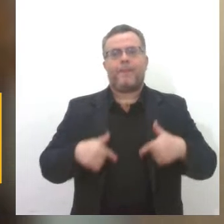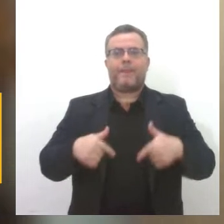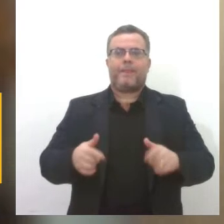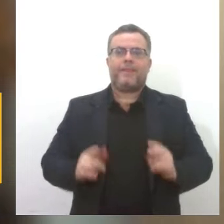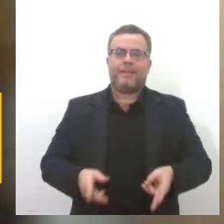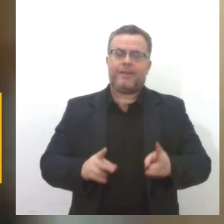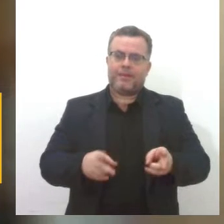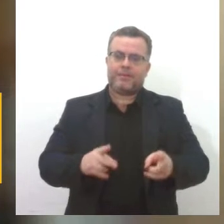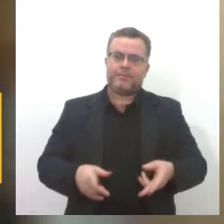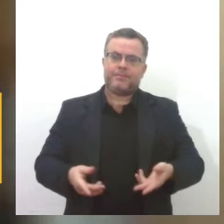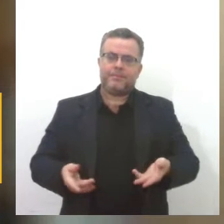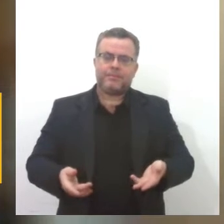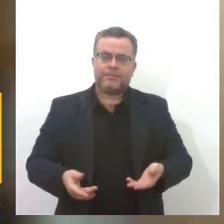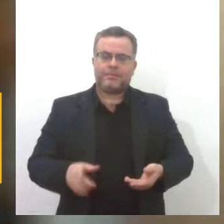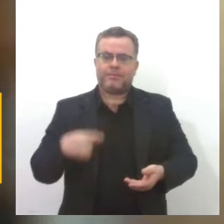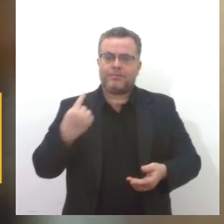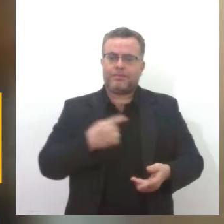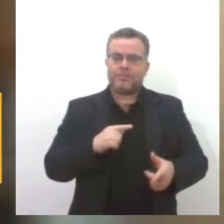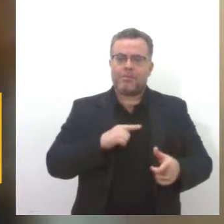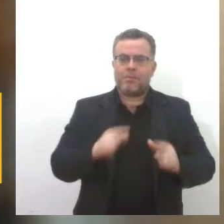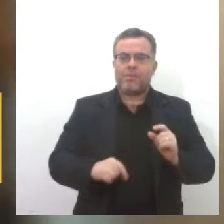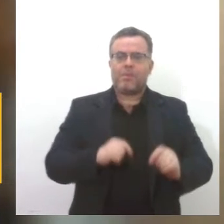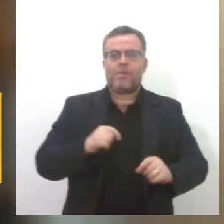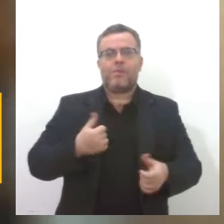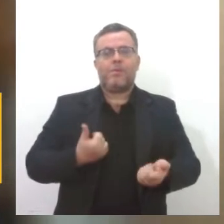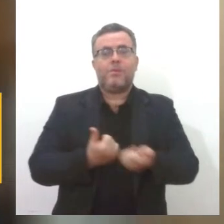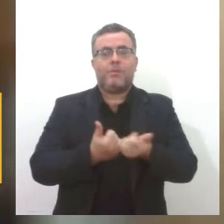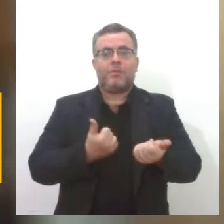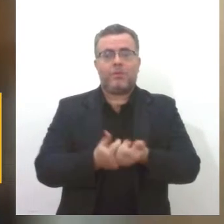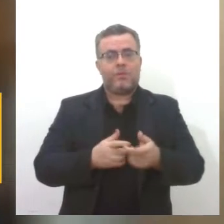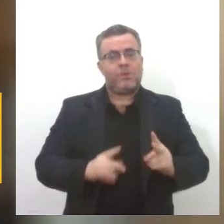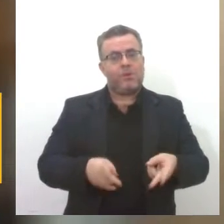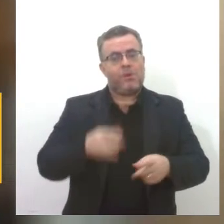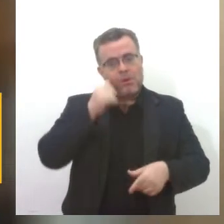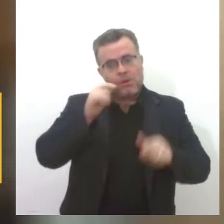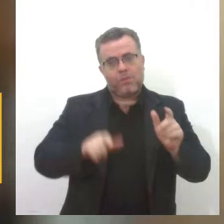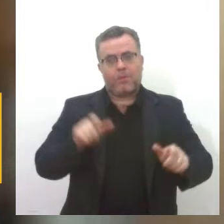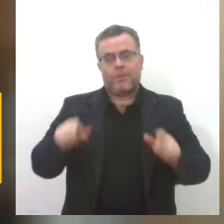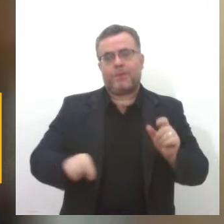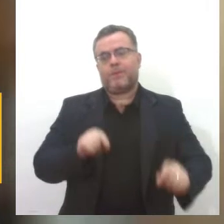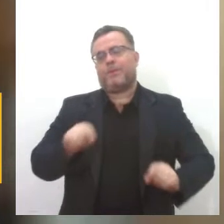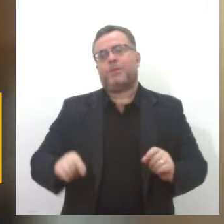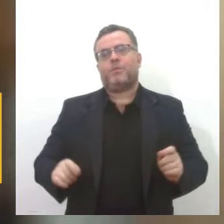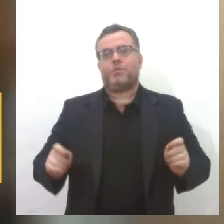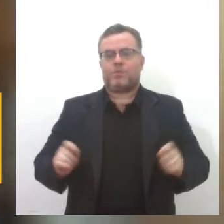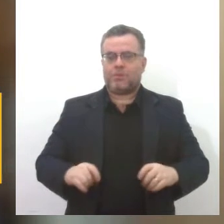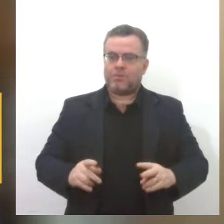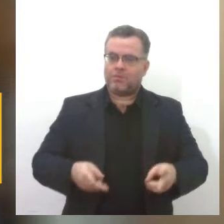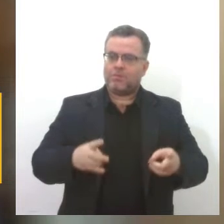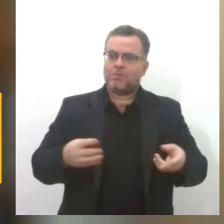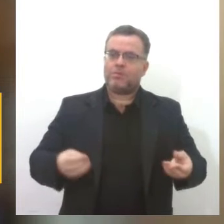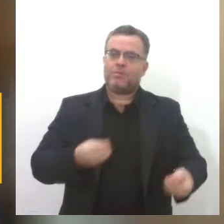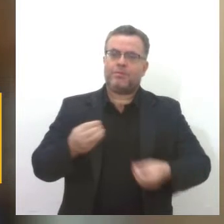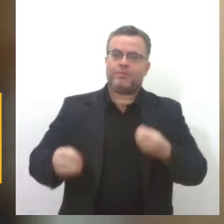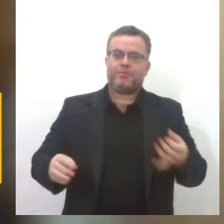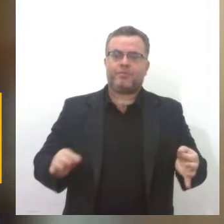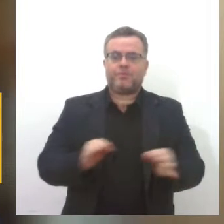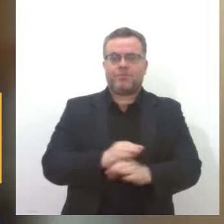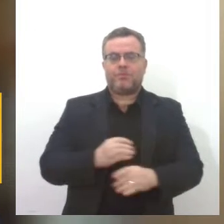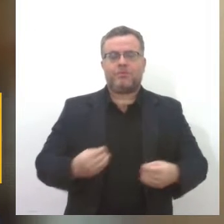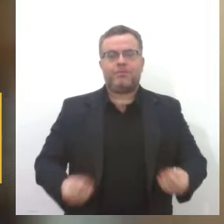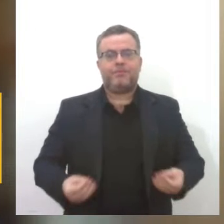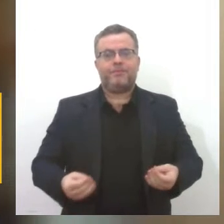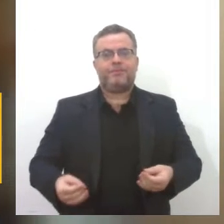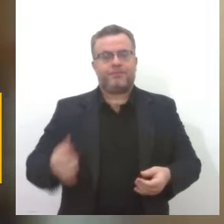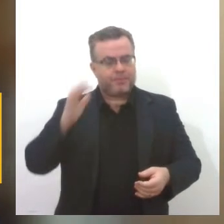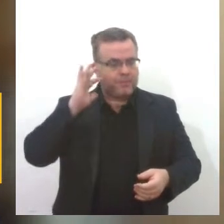pública. A gente tem não só assistência direta à mulher que procura vítimas de violência, muitas das vezes, mas a gente não pode pensar em